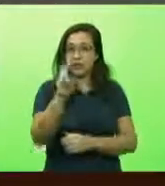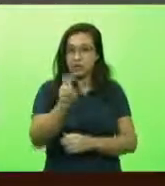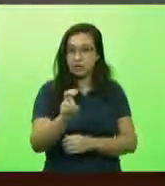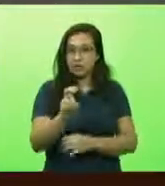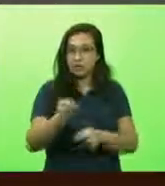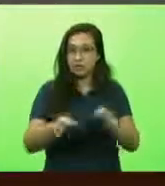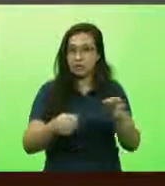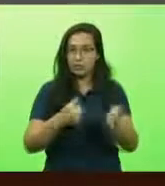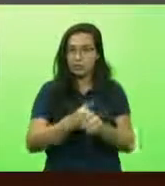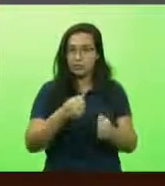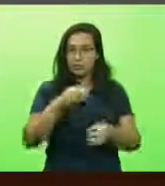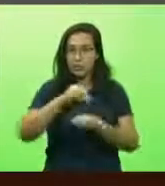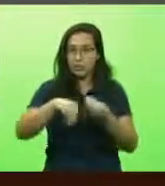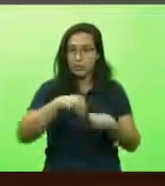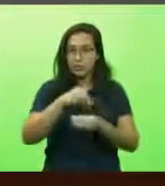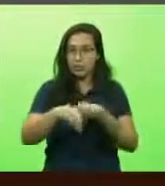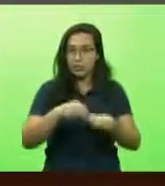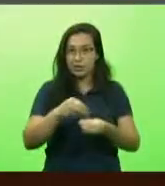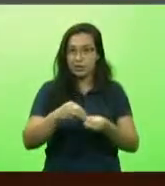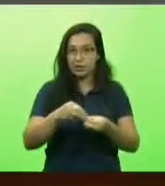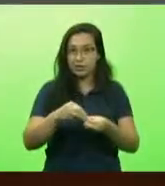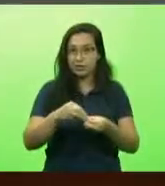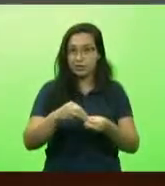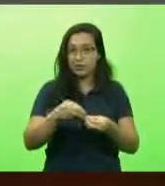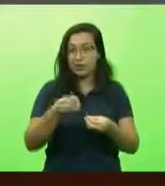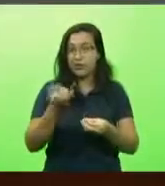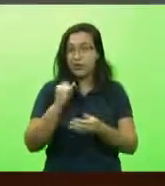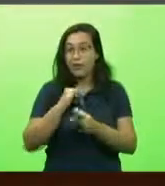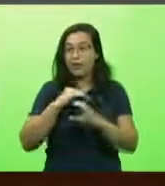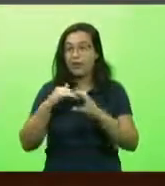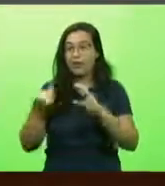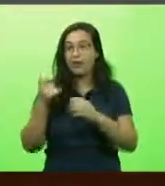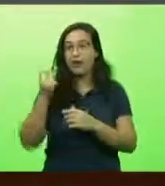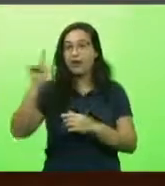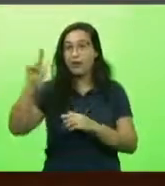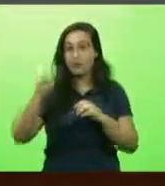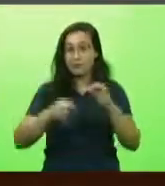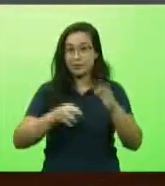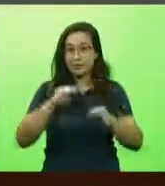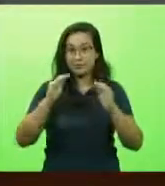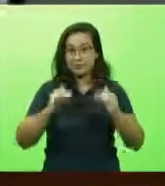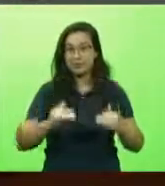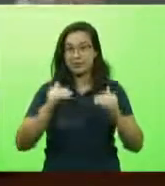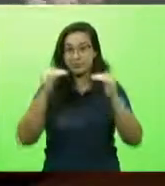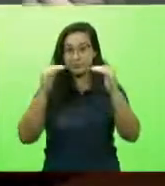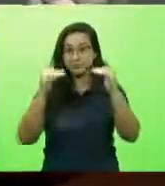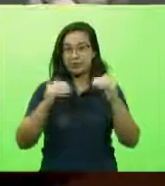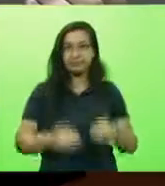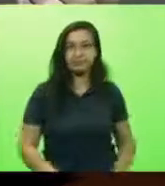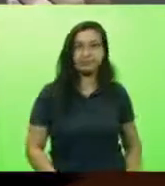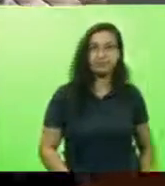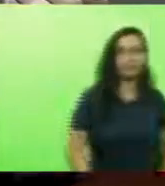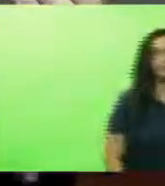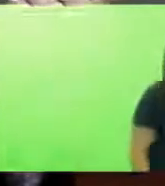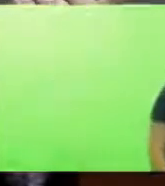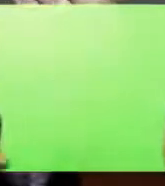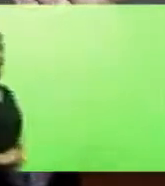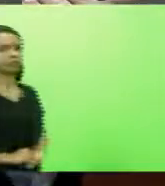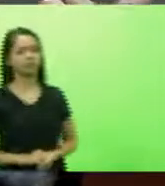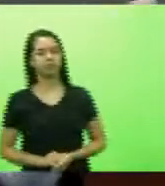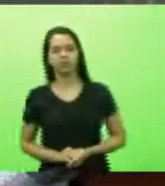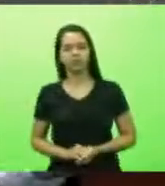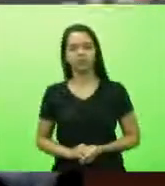não vão para eles, vão para outros desembargadores, atucanando ainda mais as